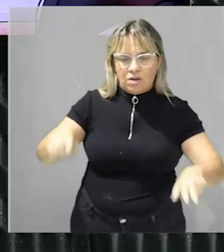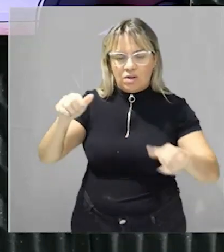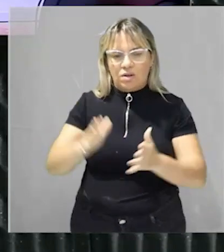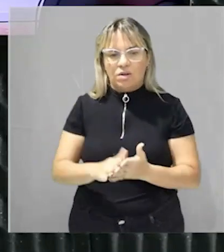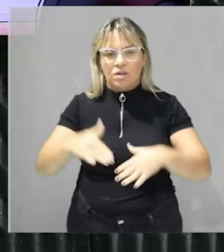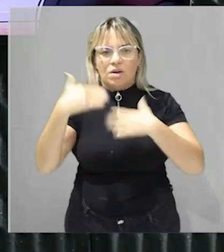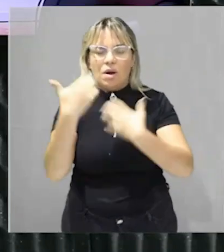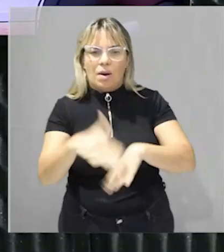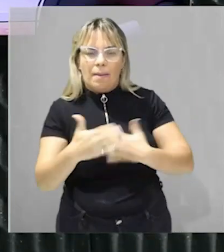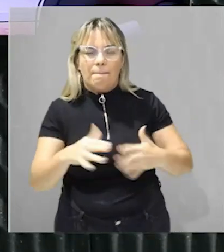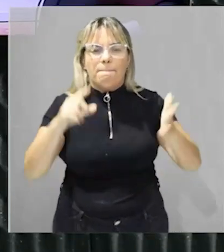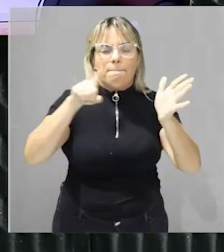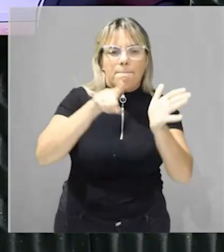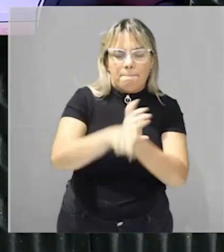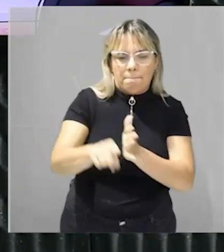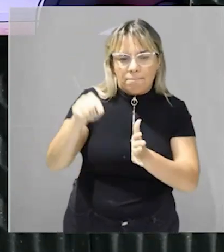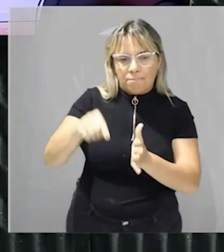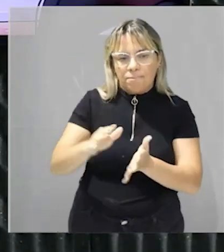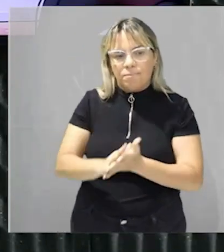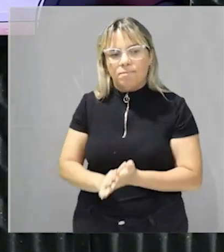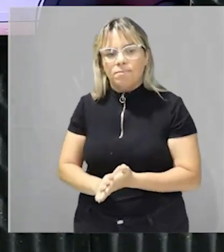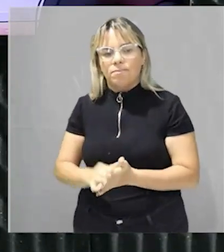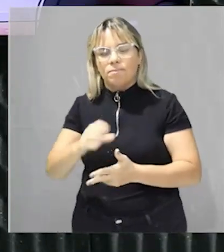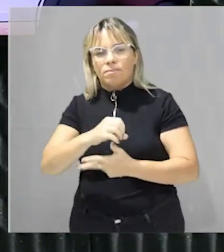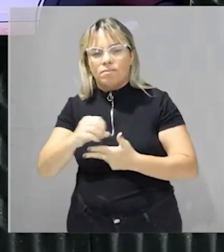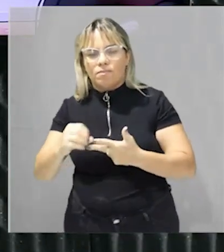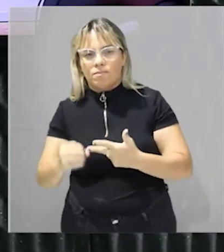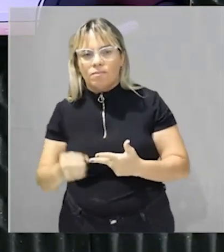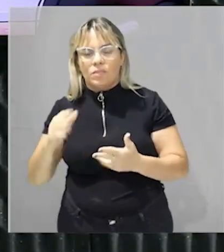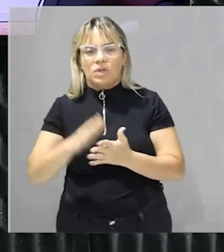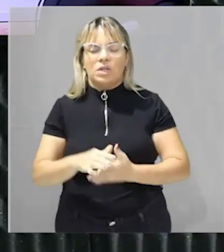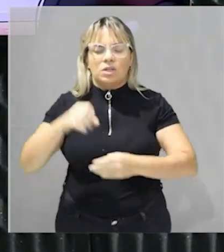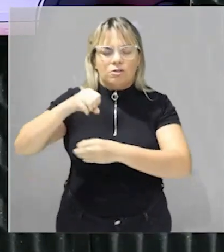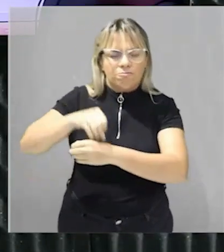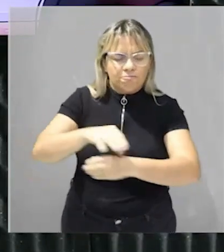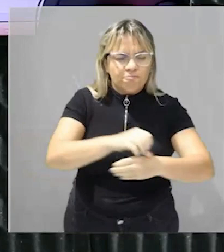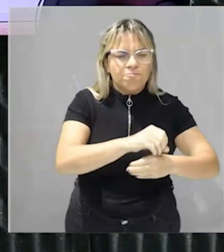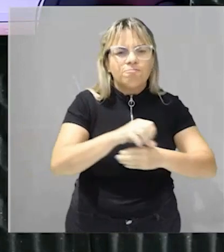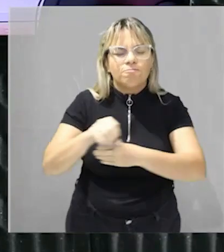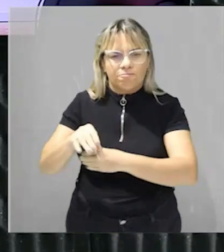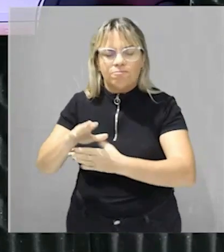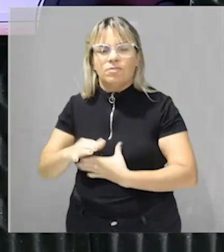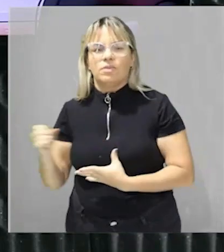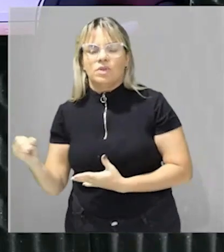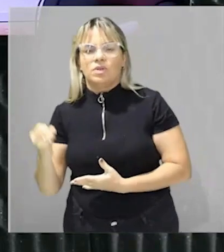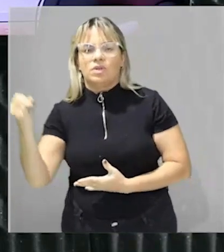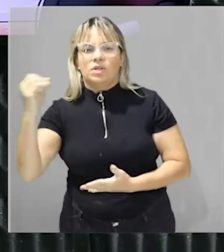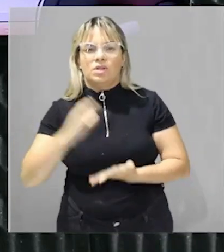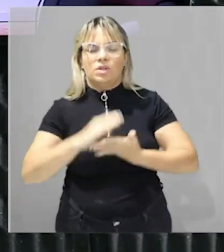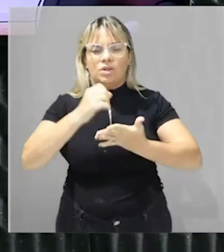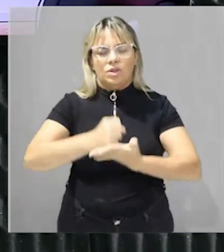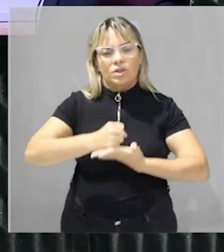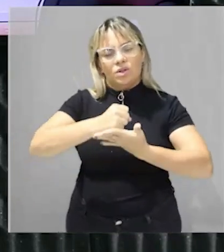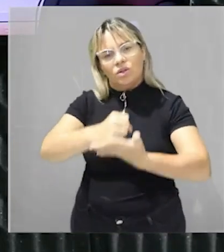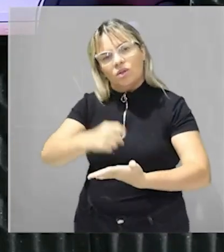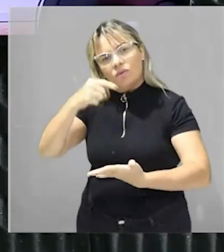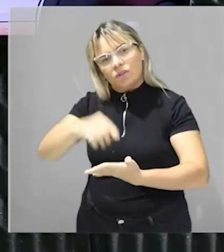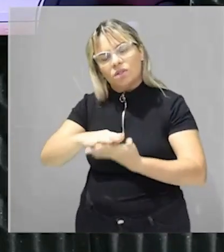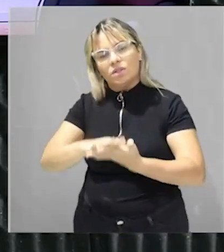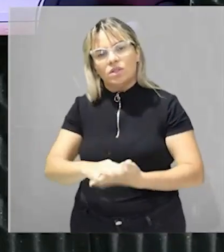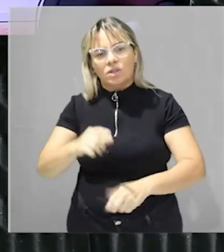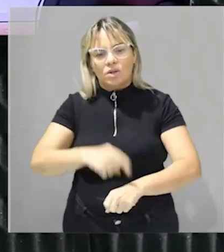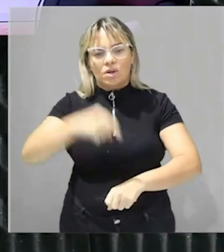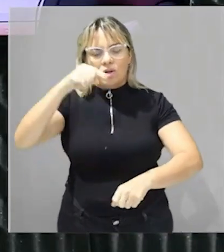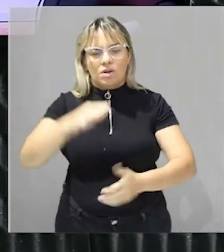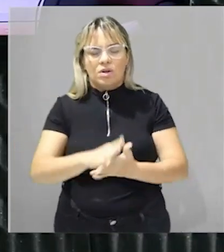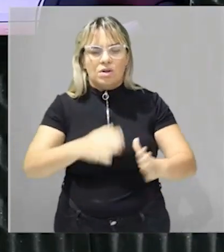abordadas no ENEM e além disso passando muita dica importante que vai te ajudar na hora da tua prova